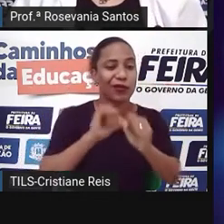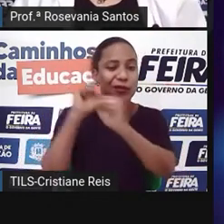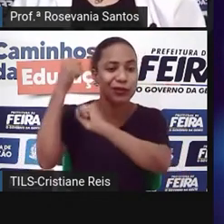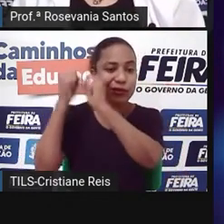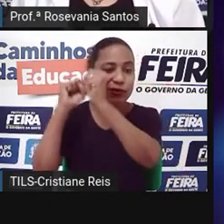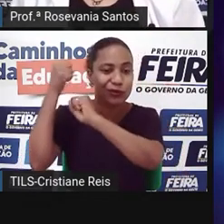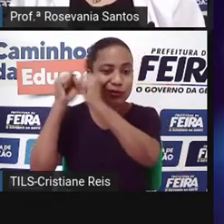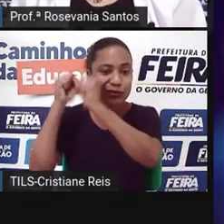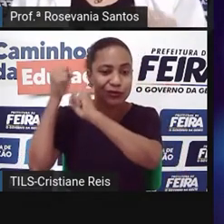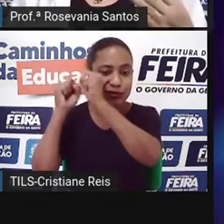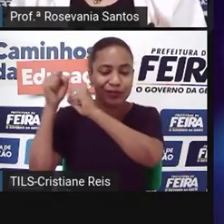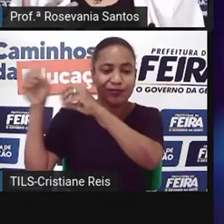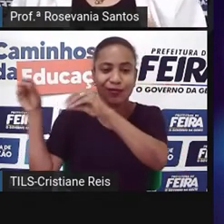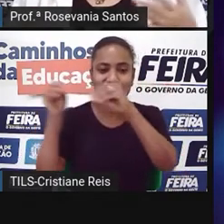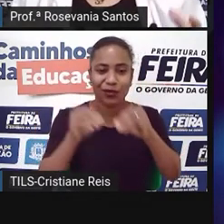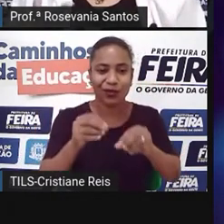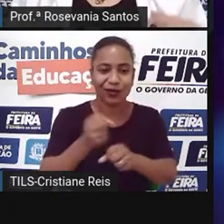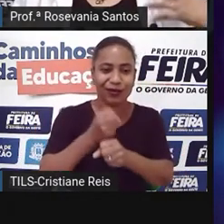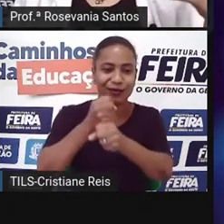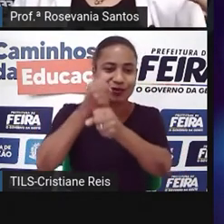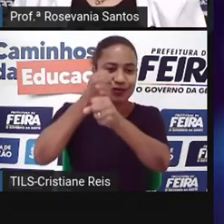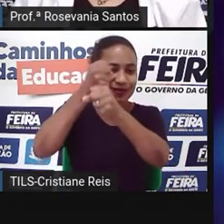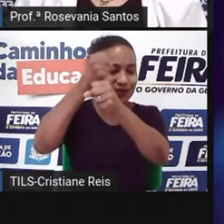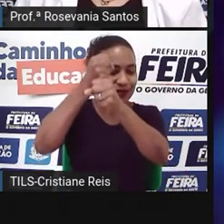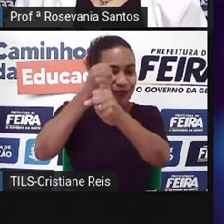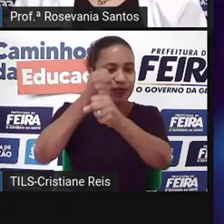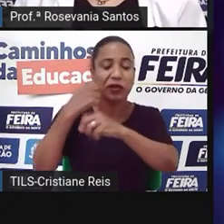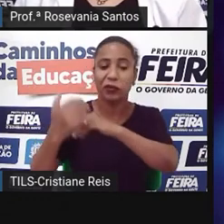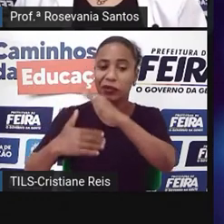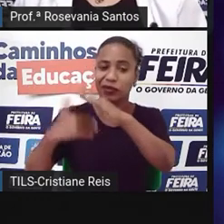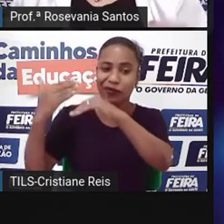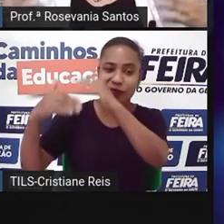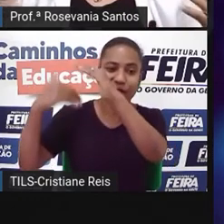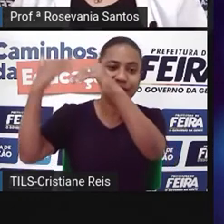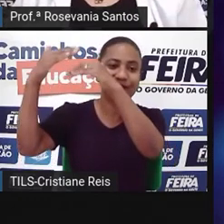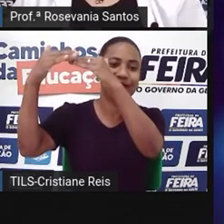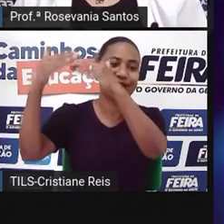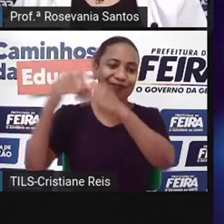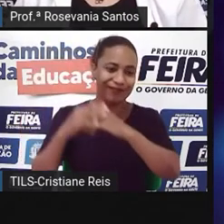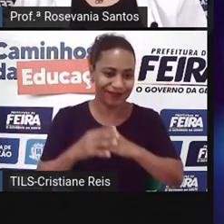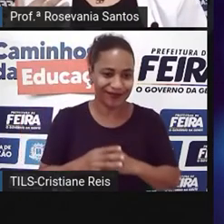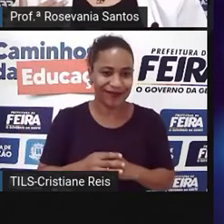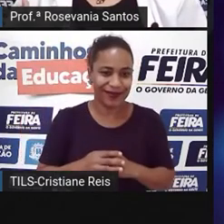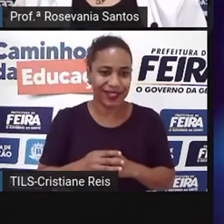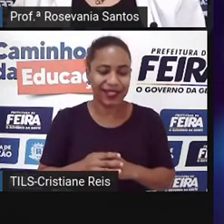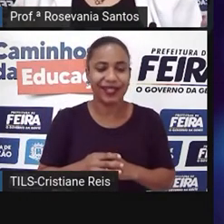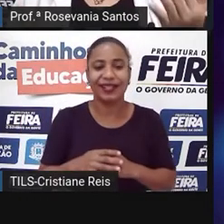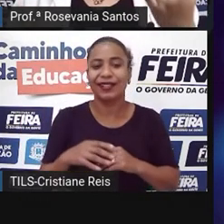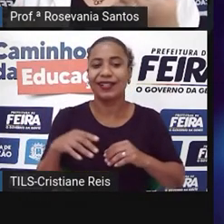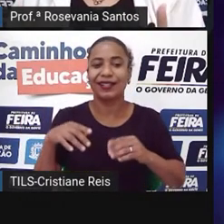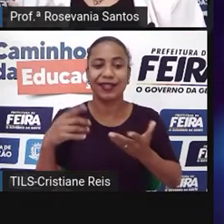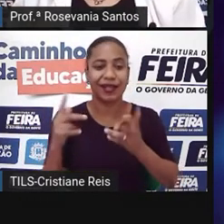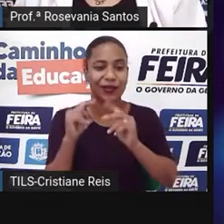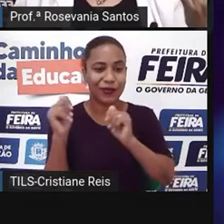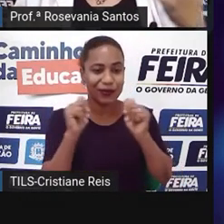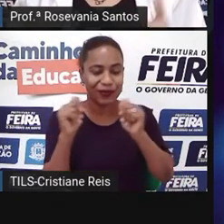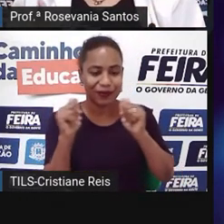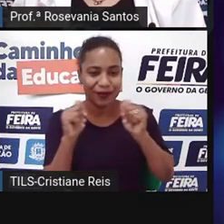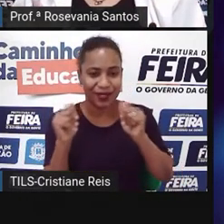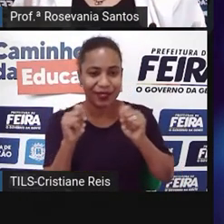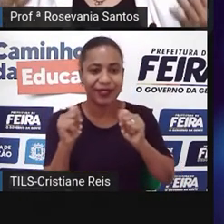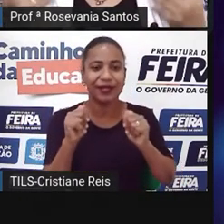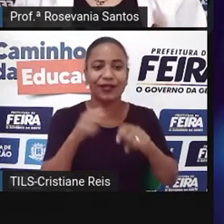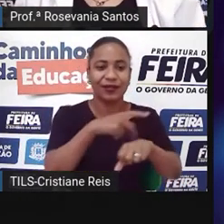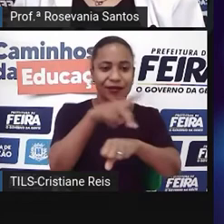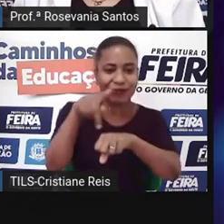se instalam ali e que acabaram trazendo um certo desenvolvimento e ao ponto, né, das economias aí, né, dos